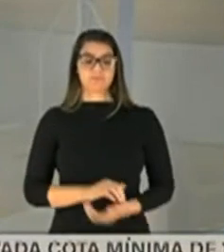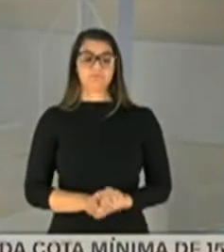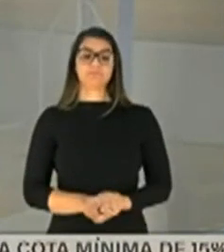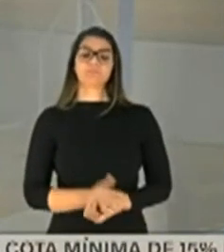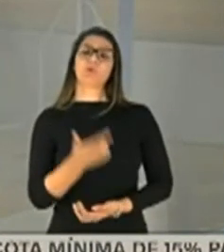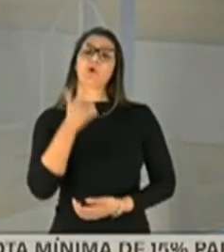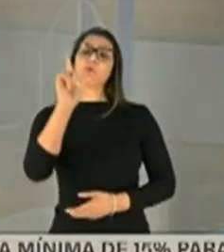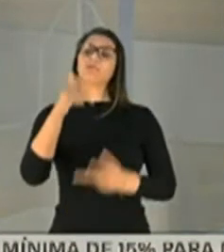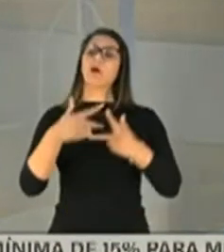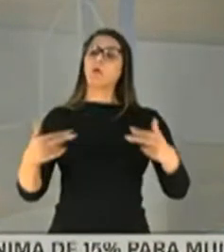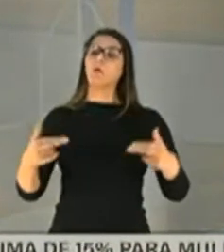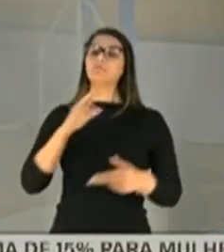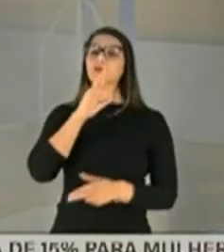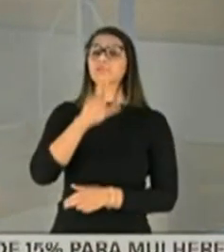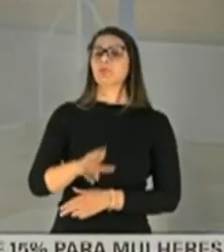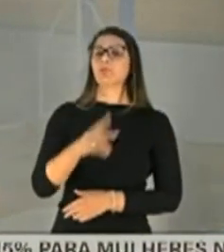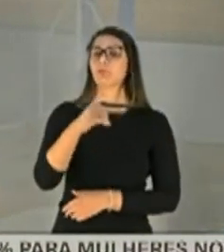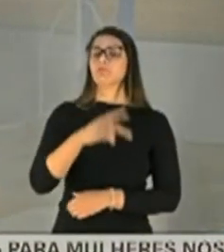que eu queria lhe perguntar,